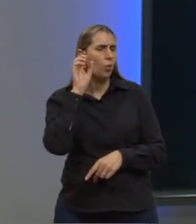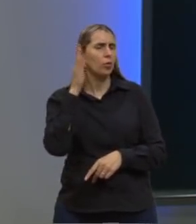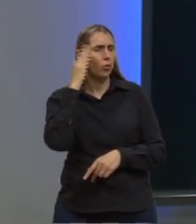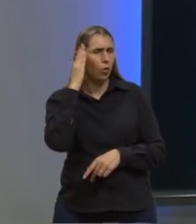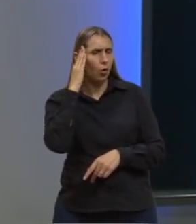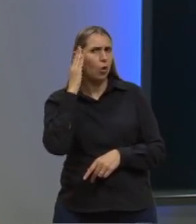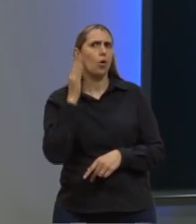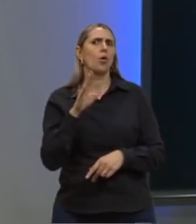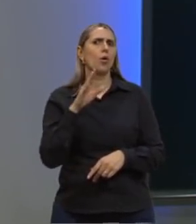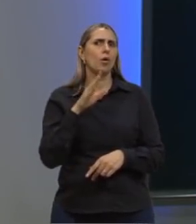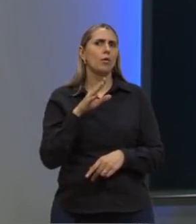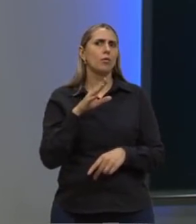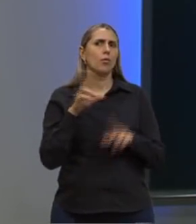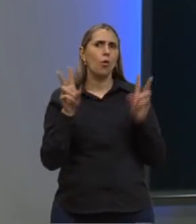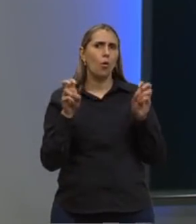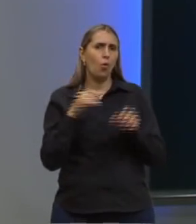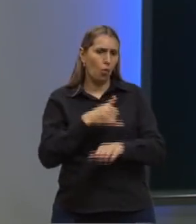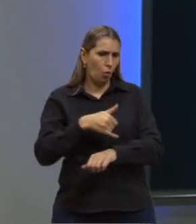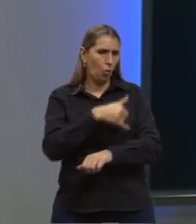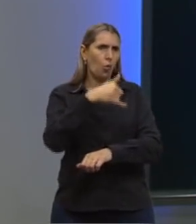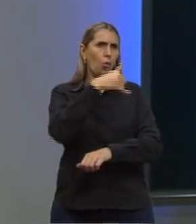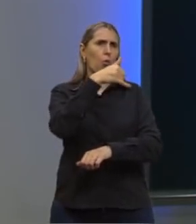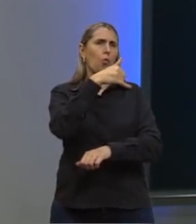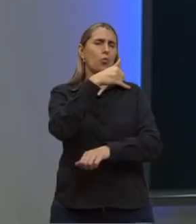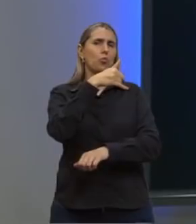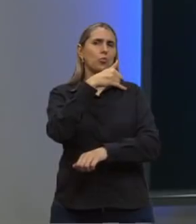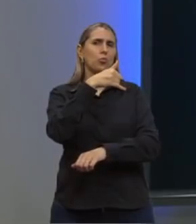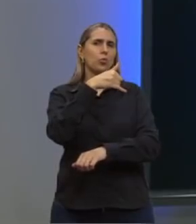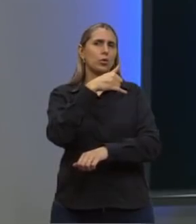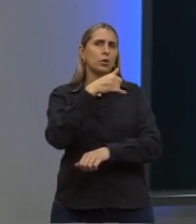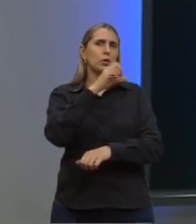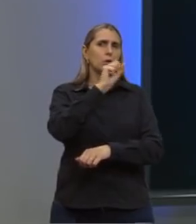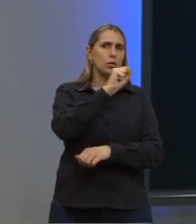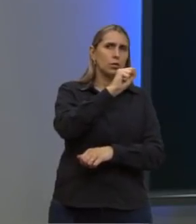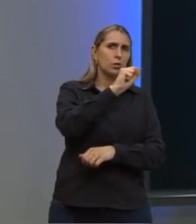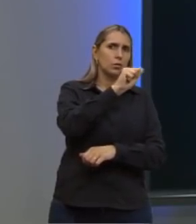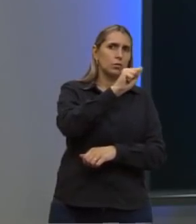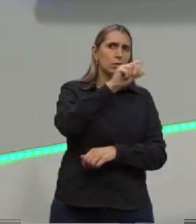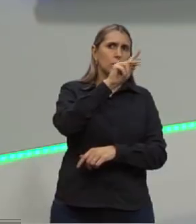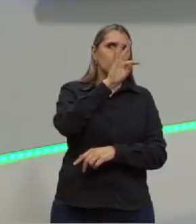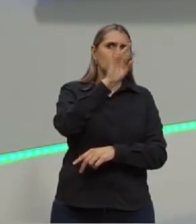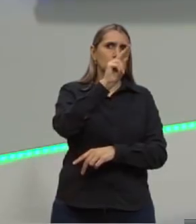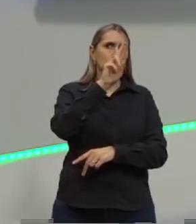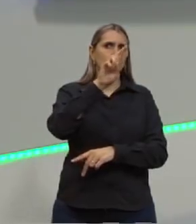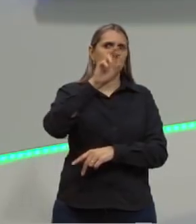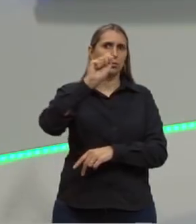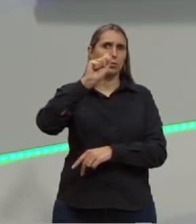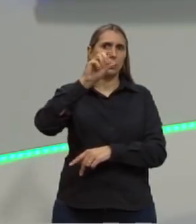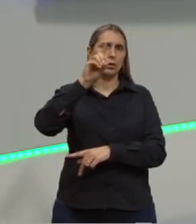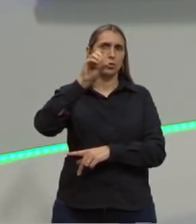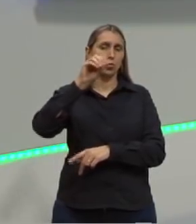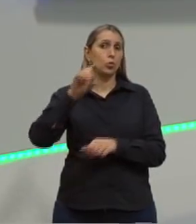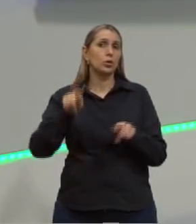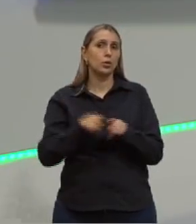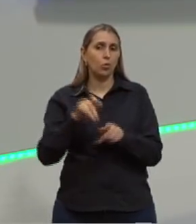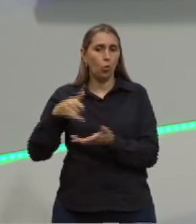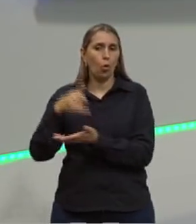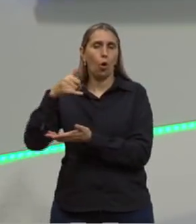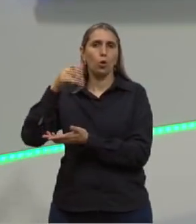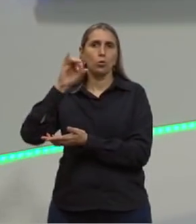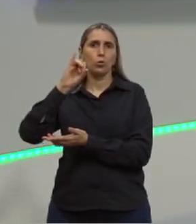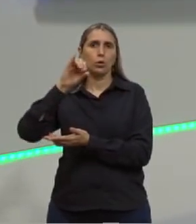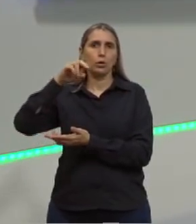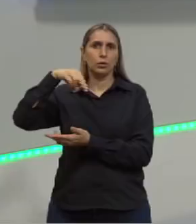sobre gordura, o óleo saturado e insaturado. E eu vou estar mostrando aqui de maneira bem